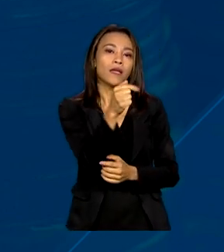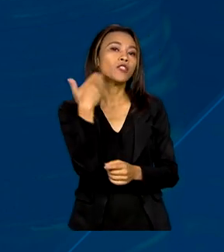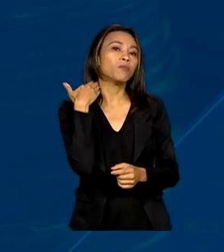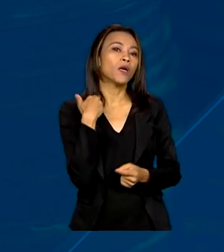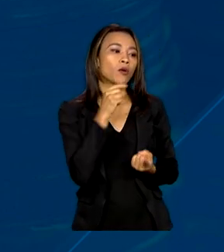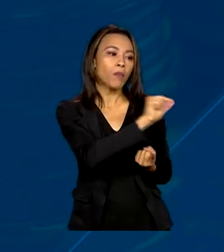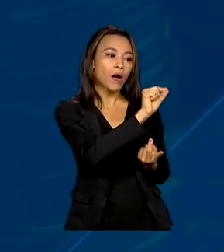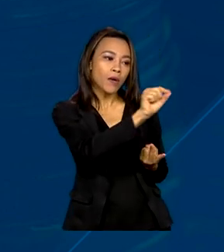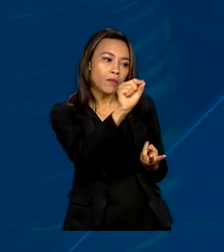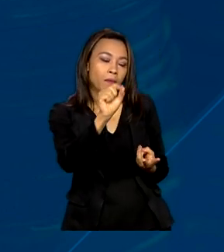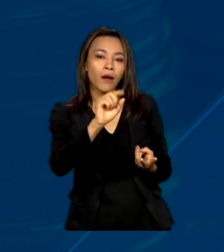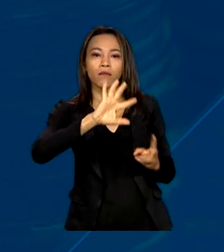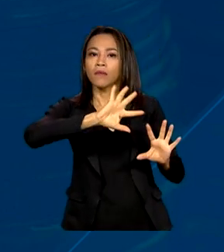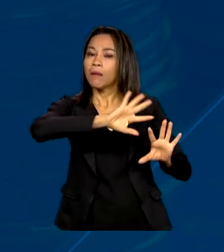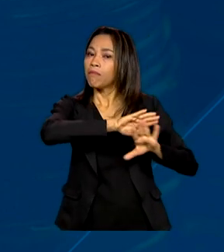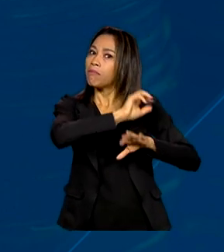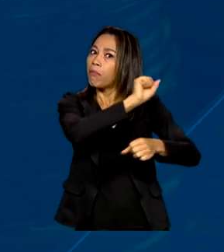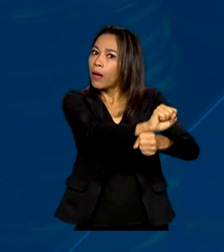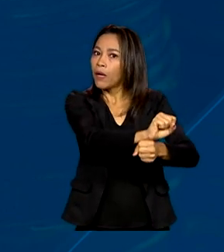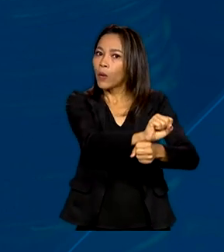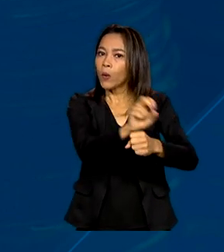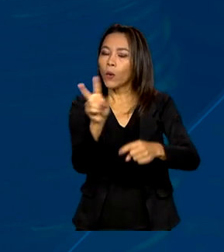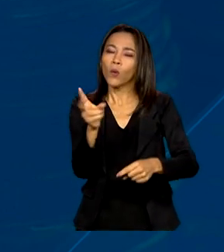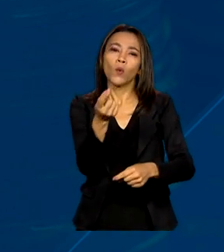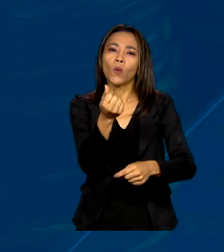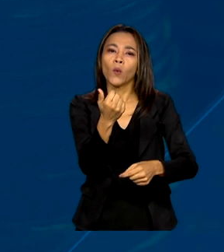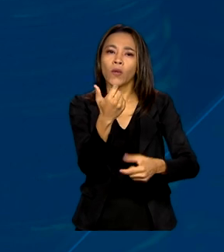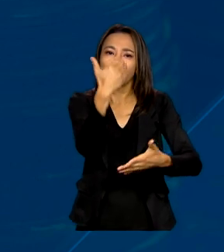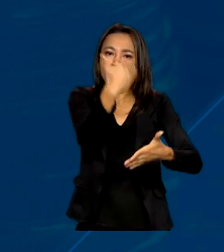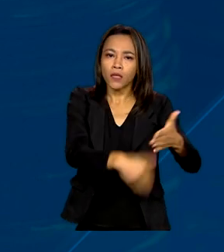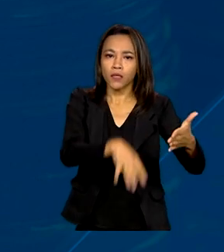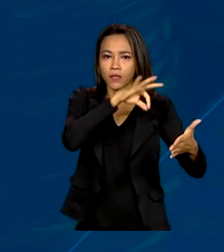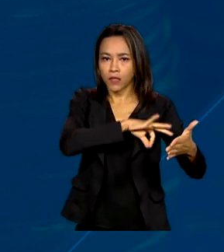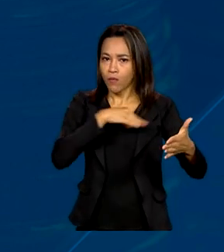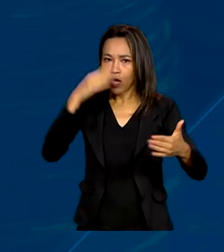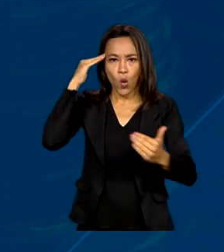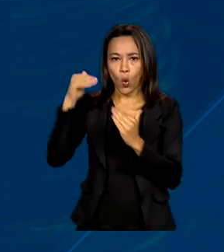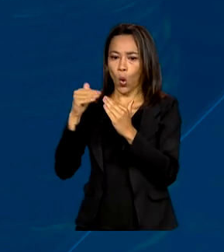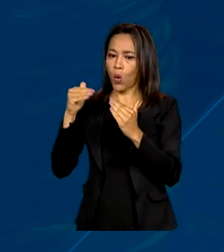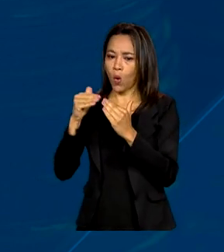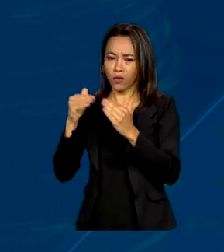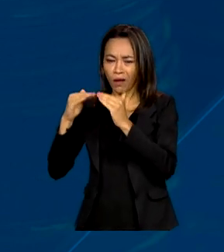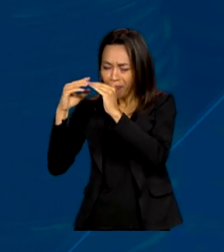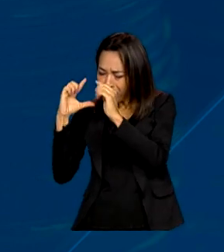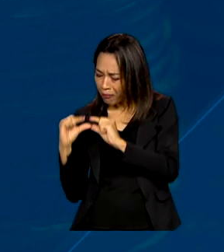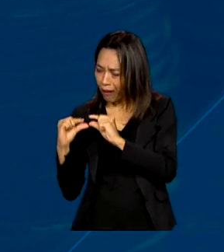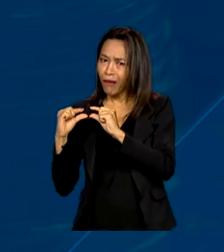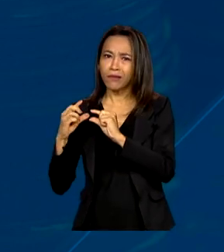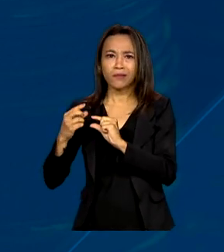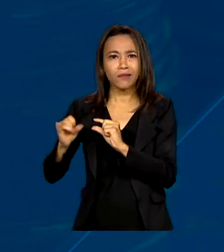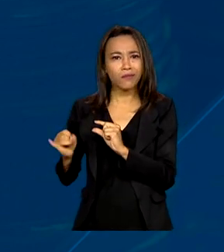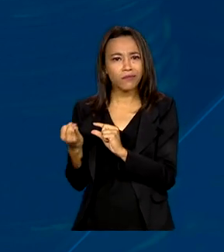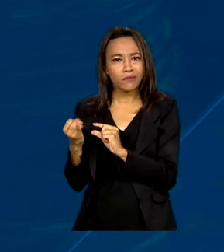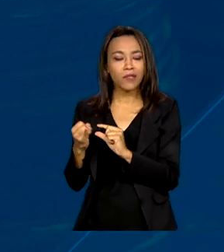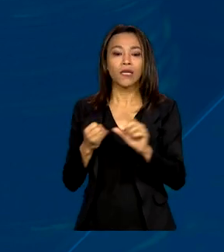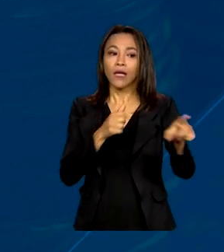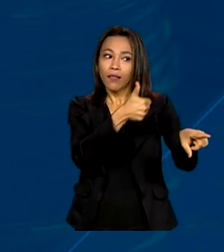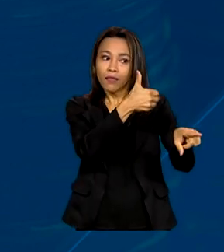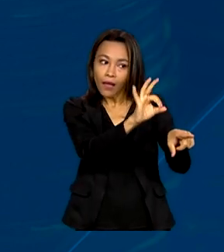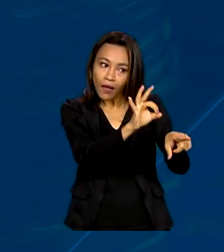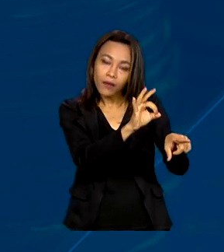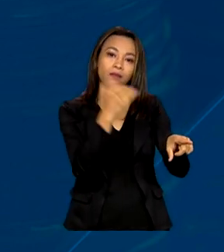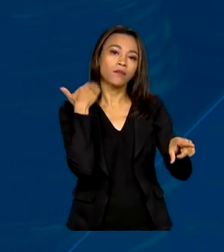suspenderam a oferta de crédito consignado por não concordarem com a taxa mais baixa, enquanto 10 instituições